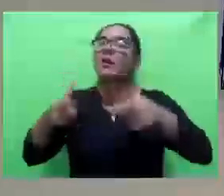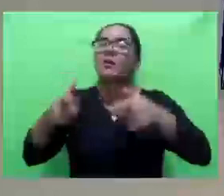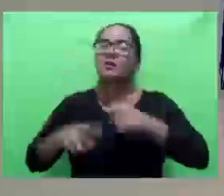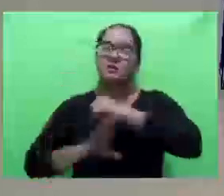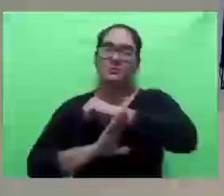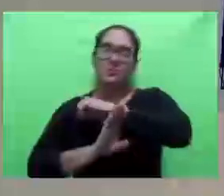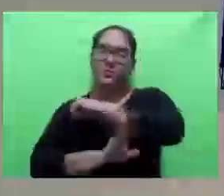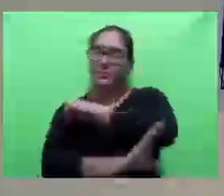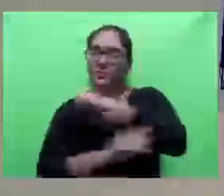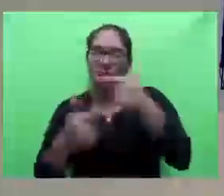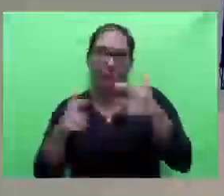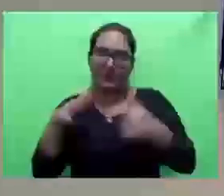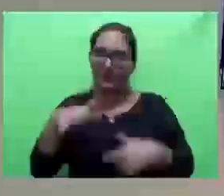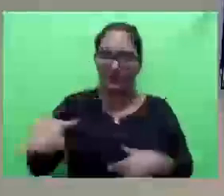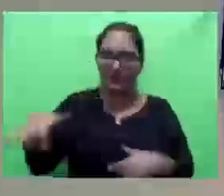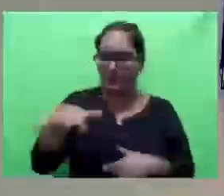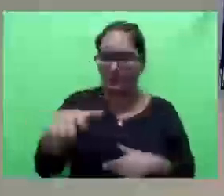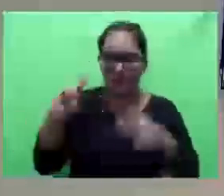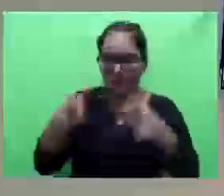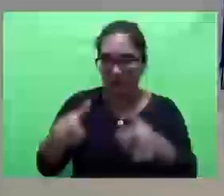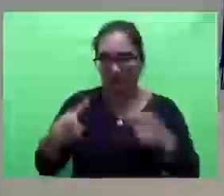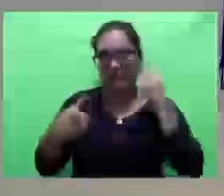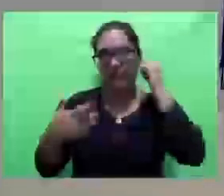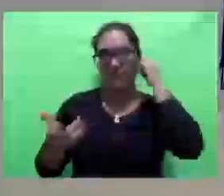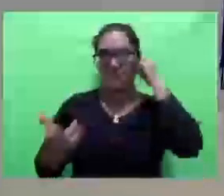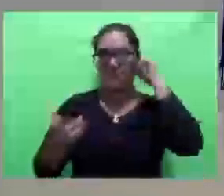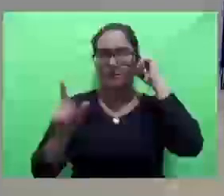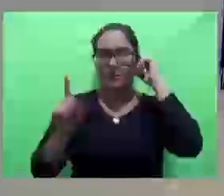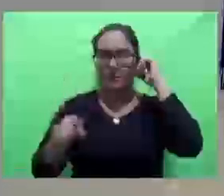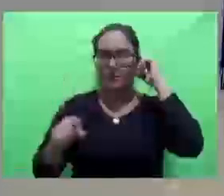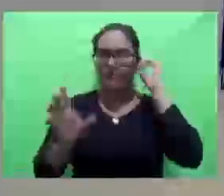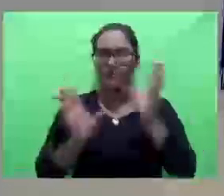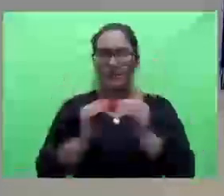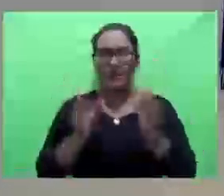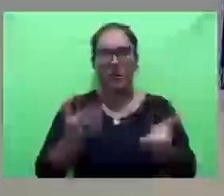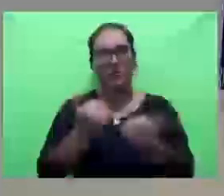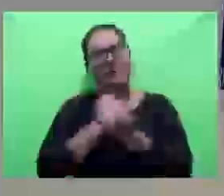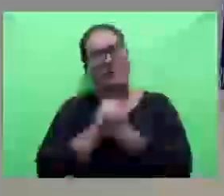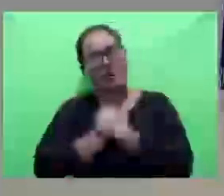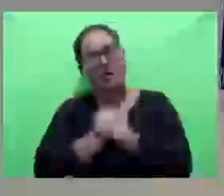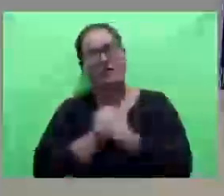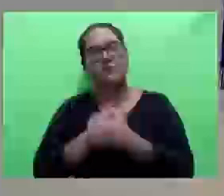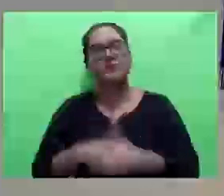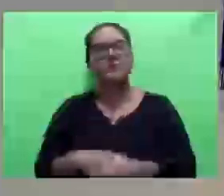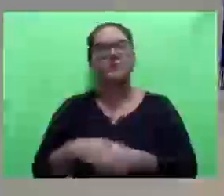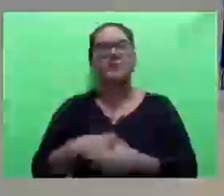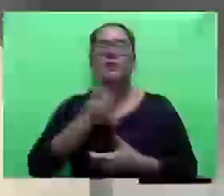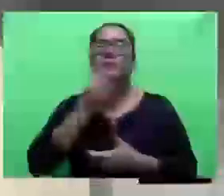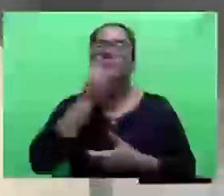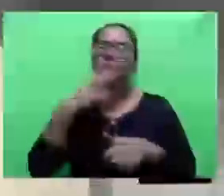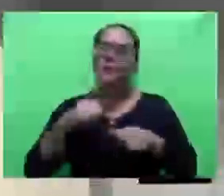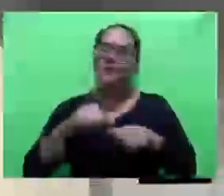que não tem mais esse espaço. Seria isso aí por hoje, o Lucas Manequinha, um abraço e boa sessão a nós todos. É isso aí. Tchau.